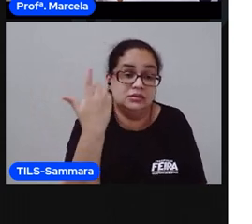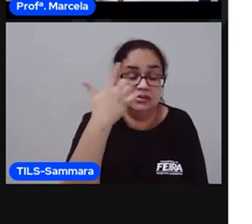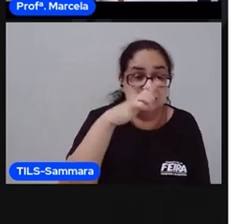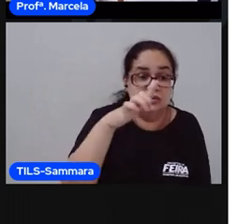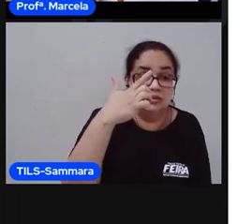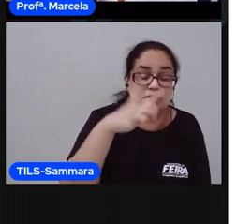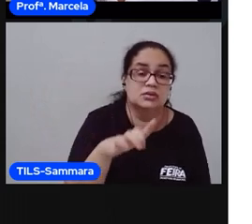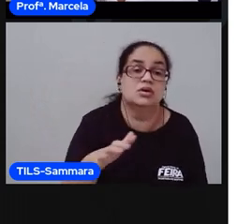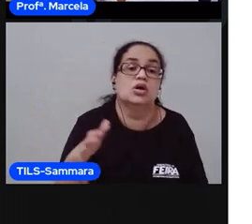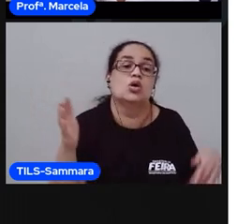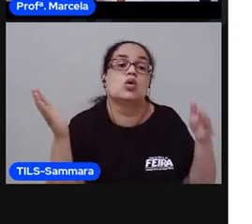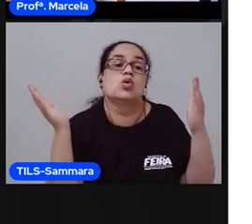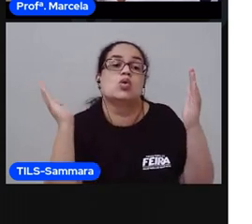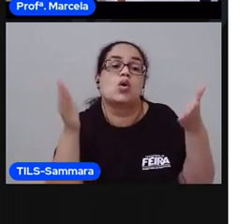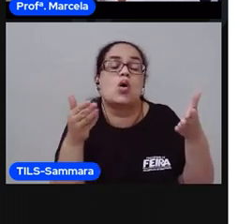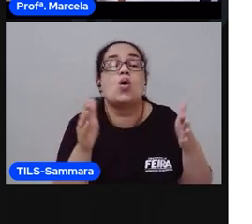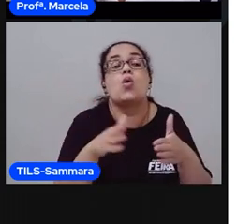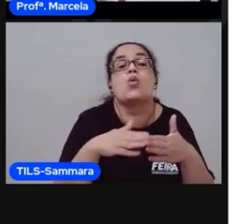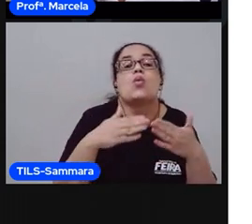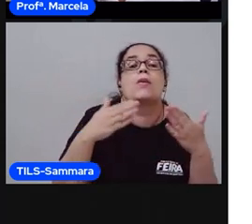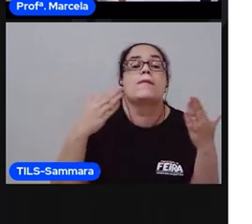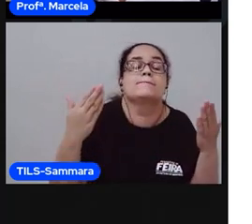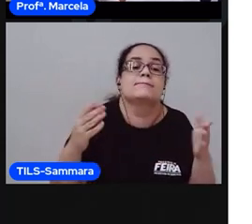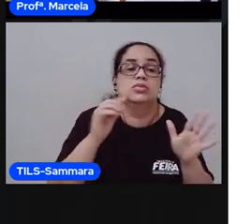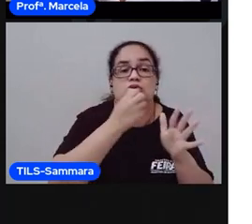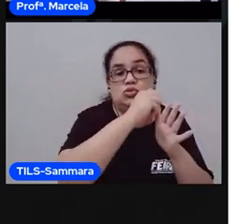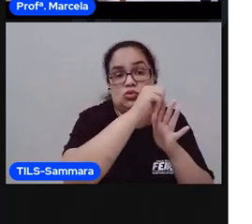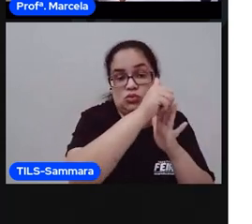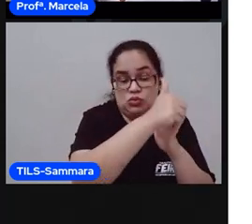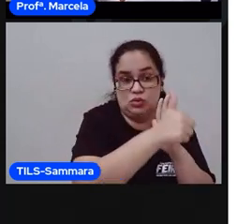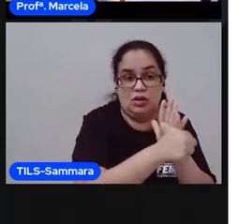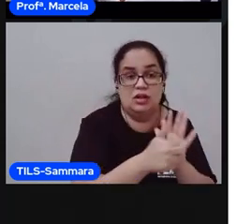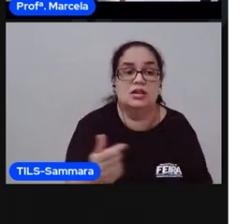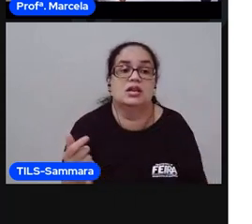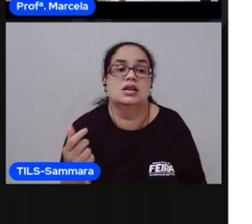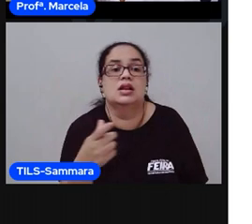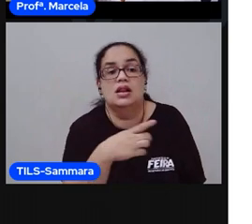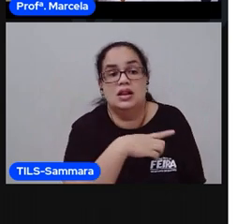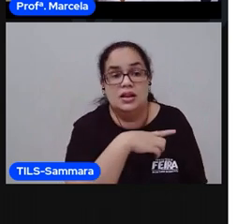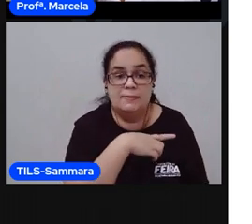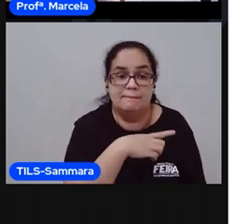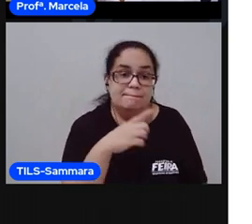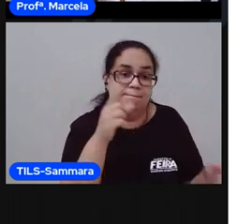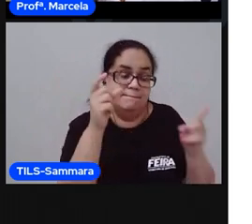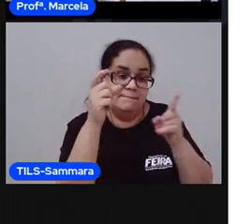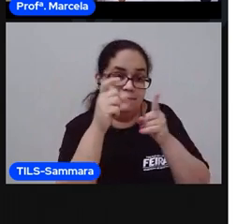Agora vamos ver quais são as vogais que tem nessa palavra.